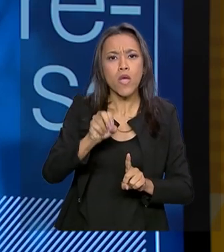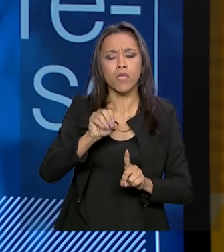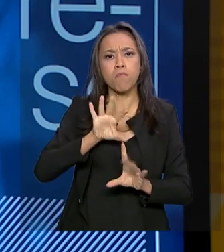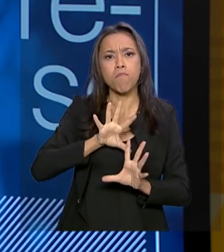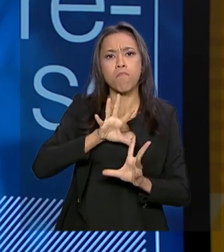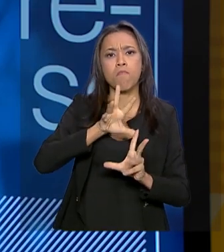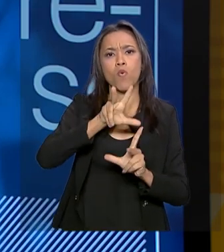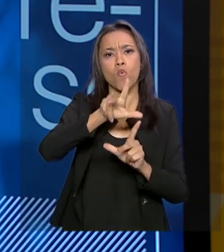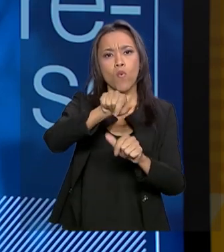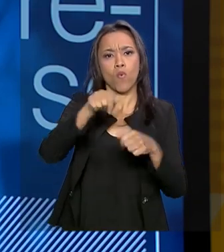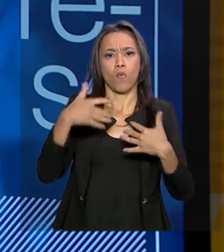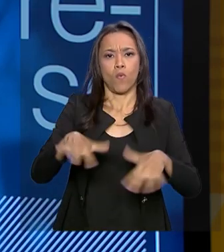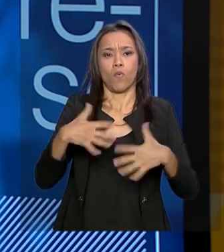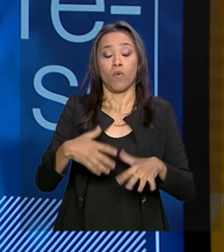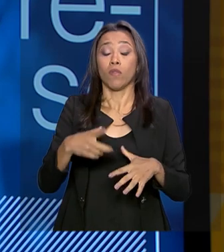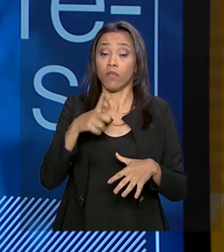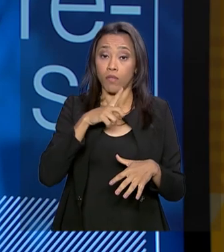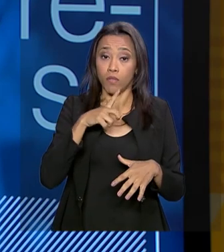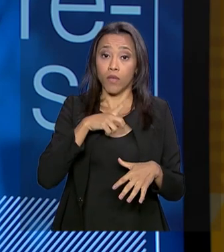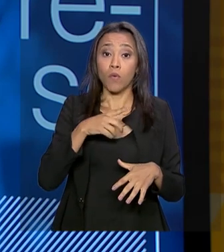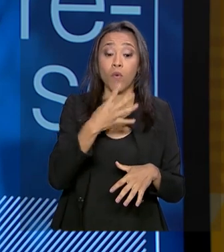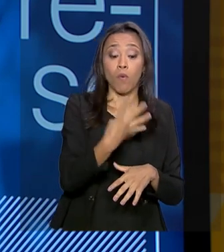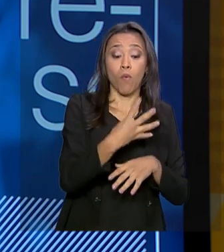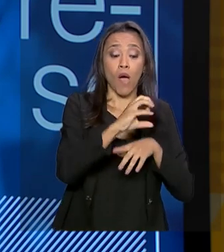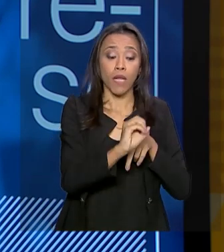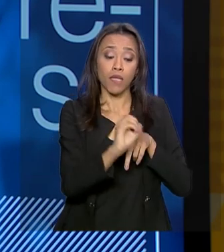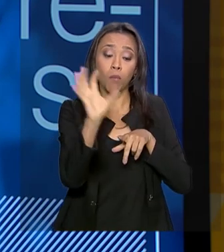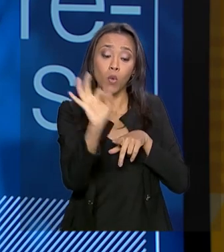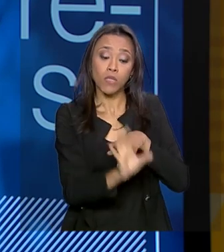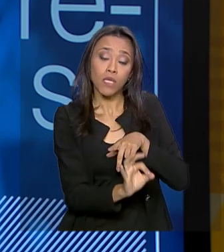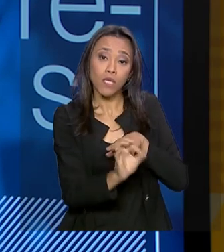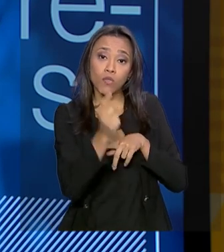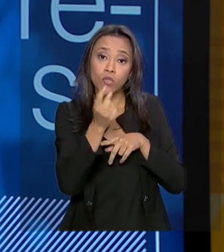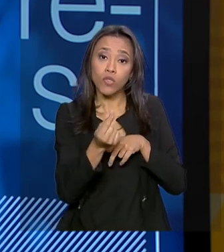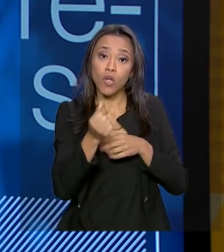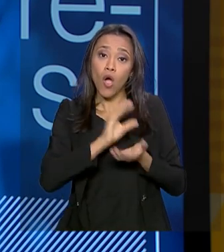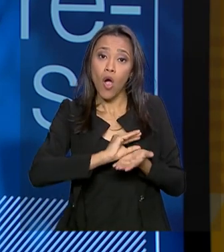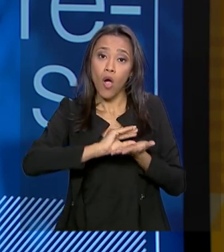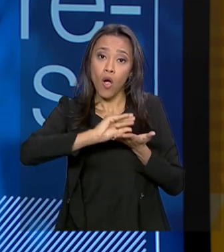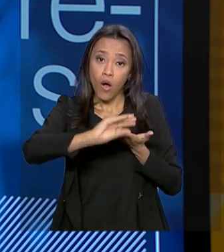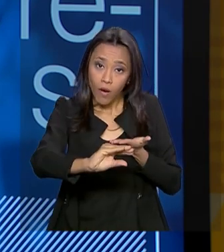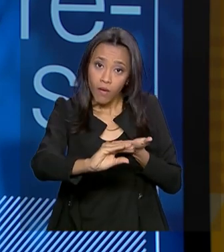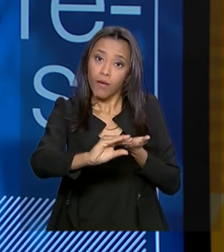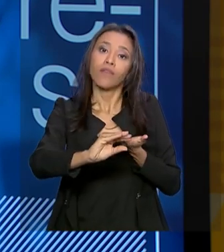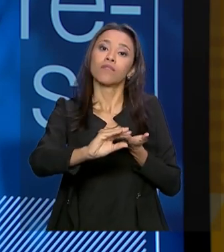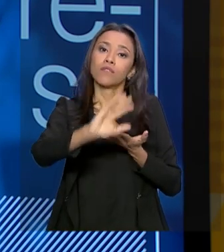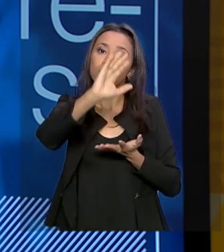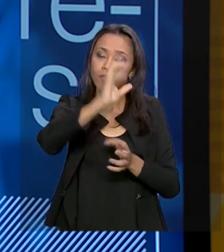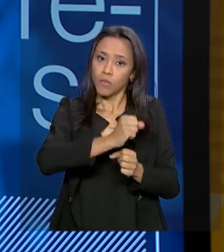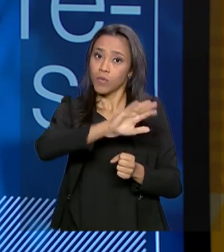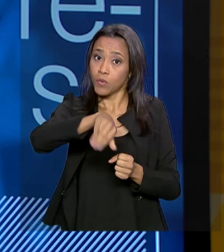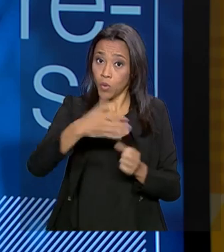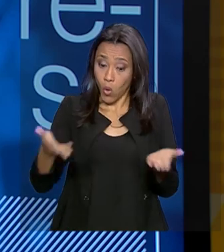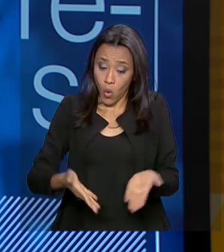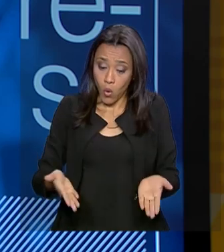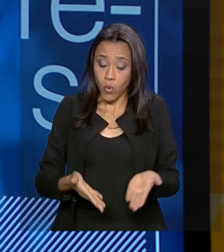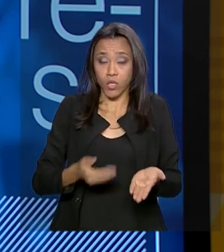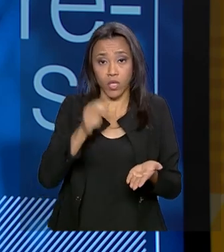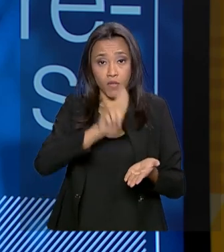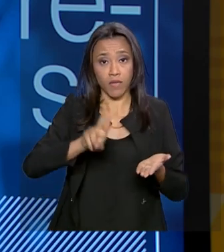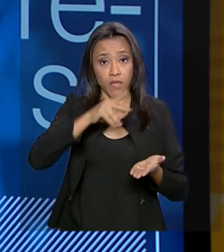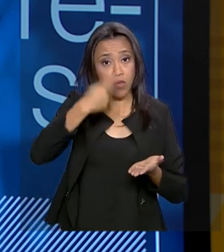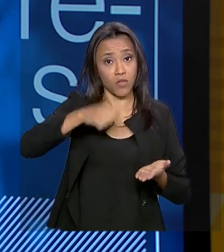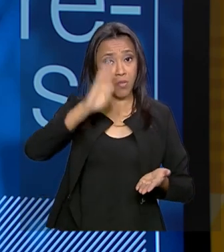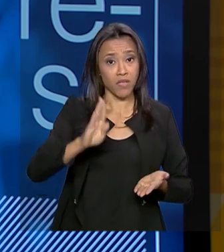internacional, recebem por volta de 40% do orçamento público em relação ao orçamento total. Hoje, as universidades públicas